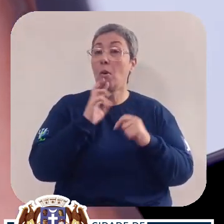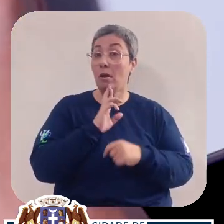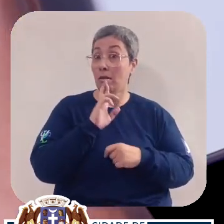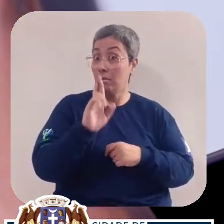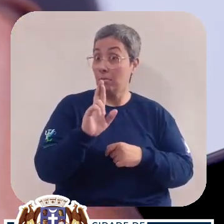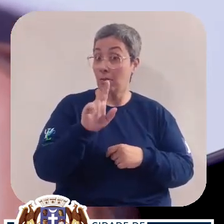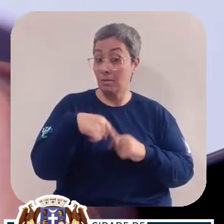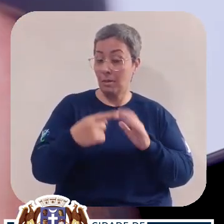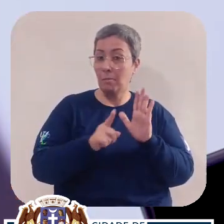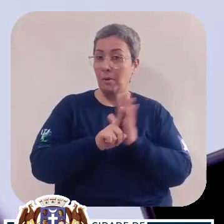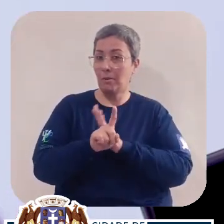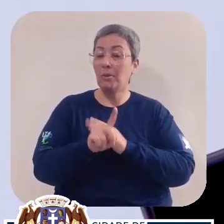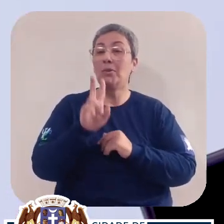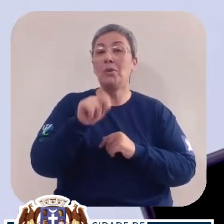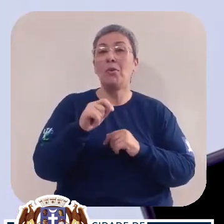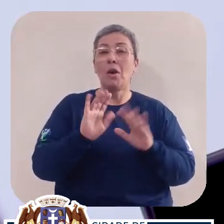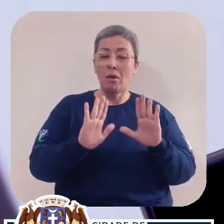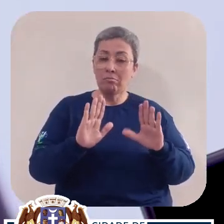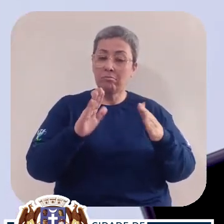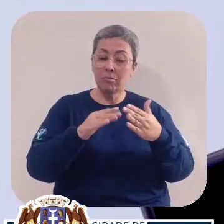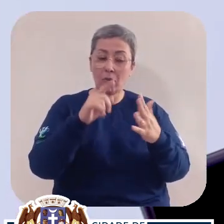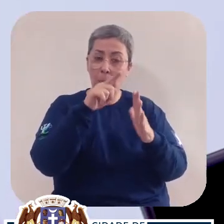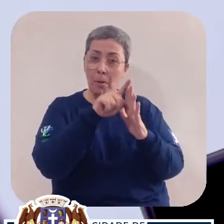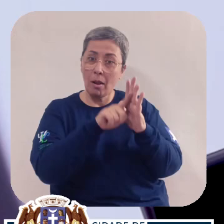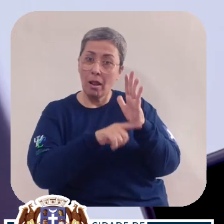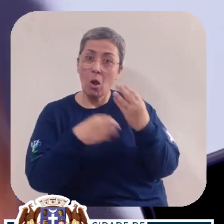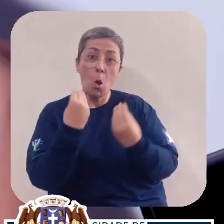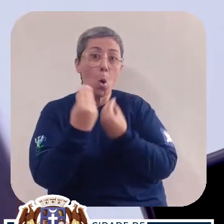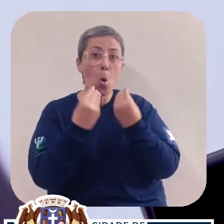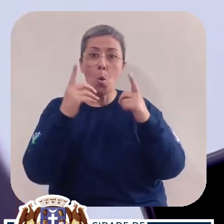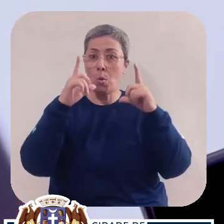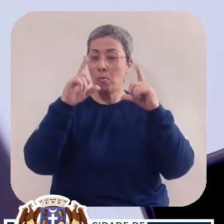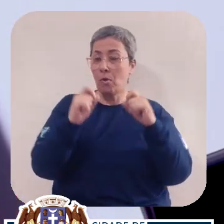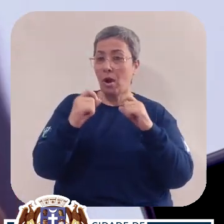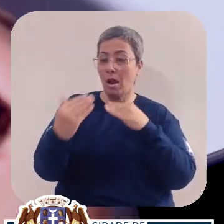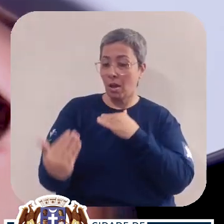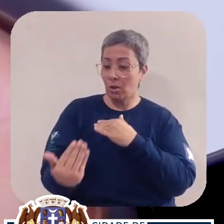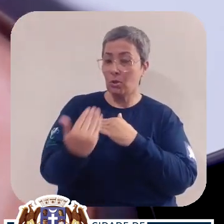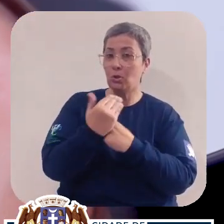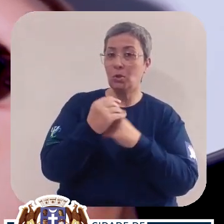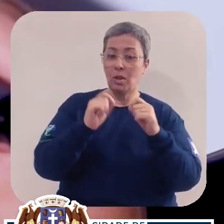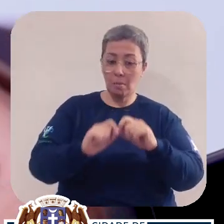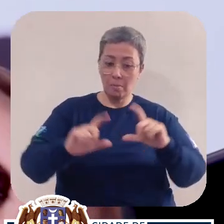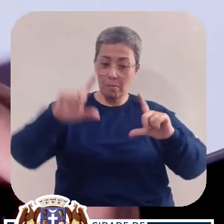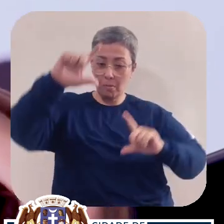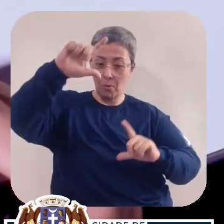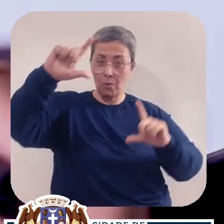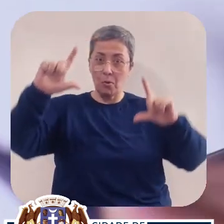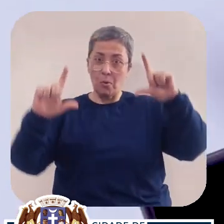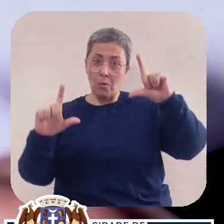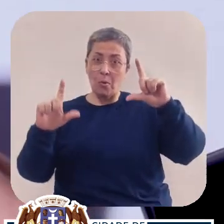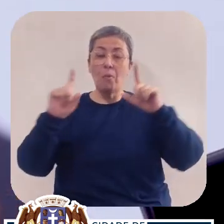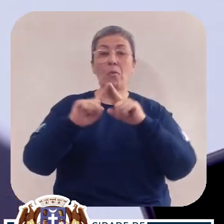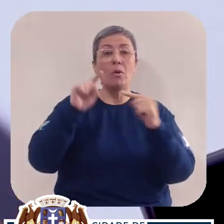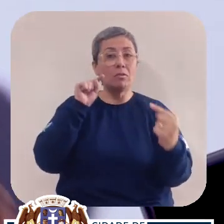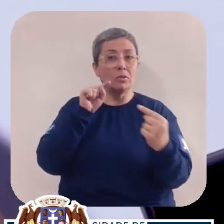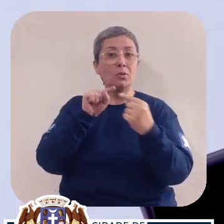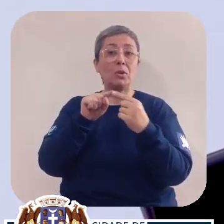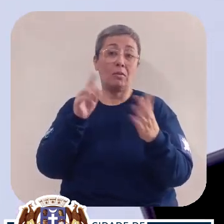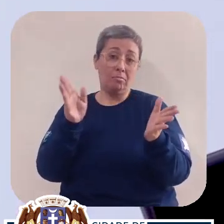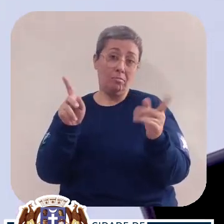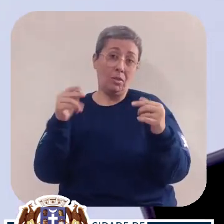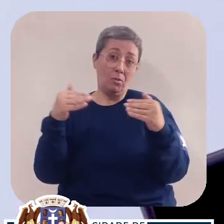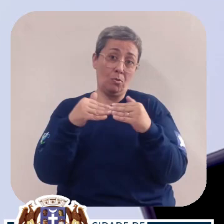As respostas para essa pergunta direcionam como eu vou fotografar, auxiliando no enquadramento correto, de acordo com a